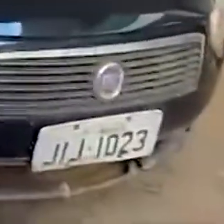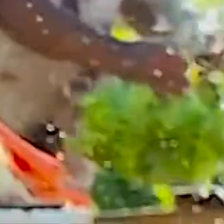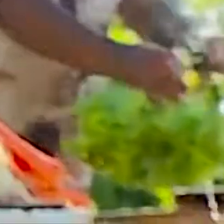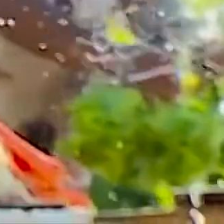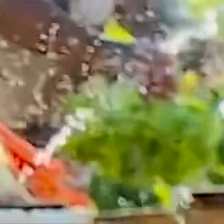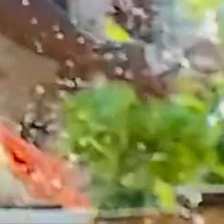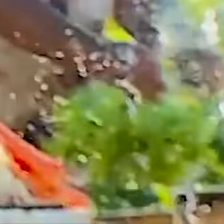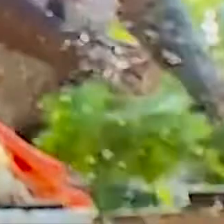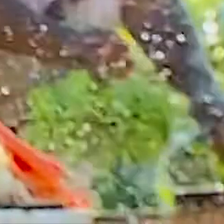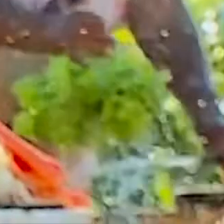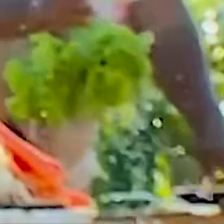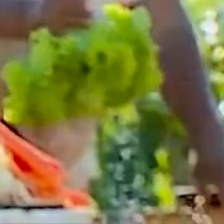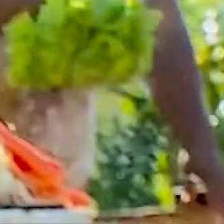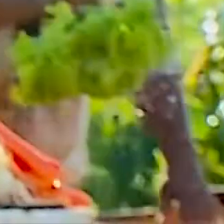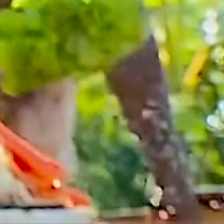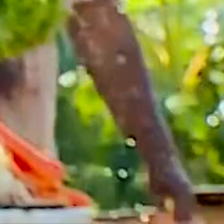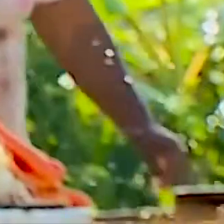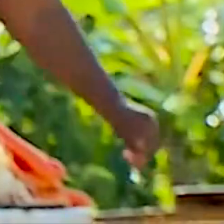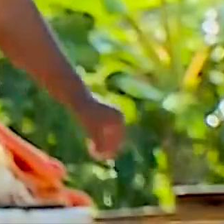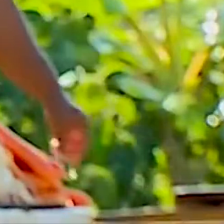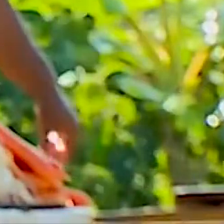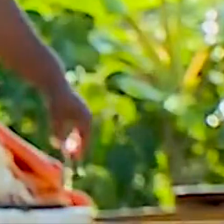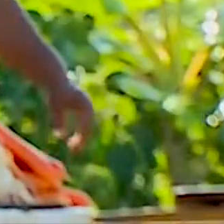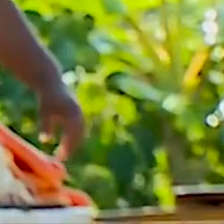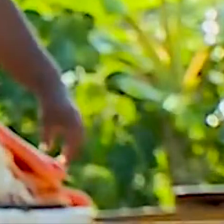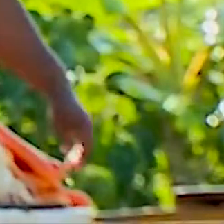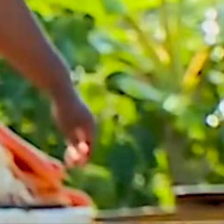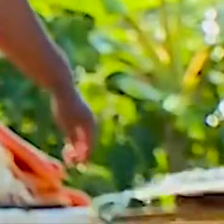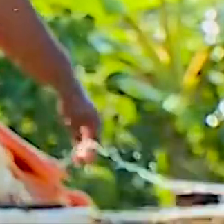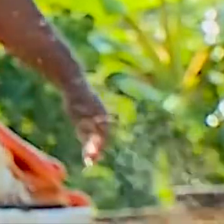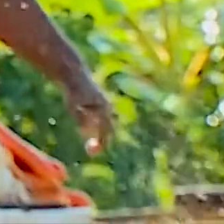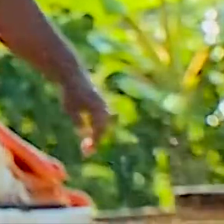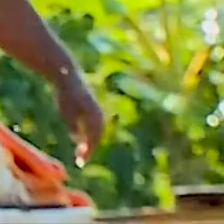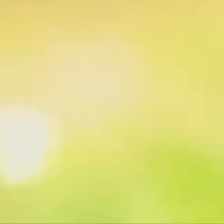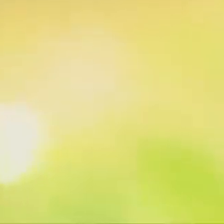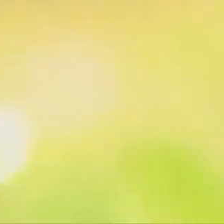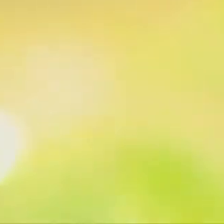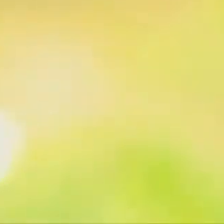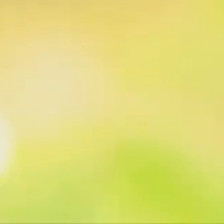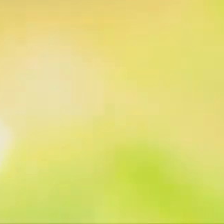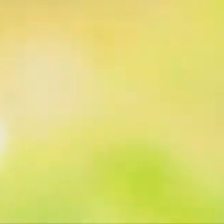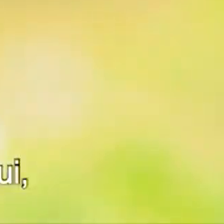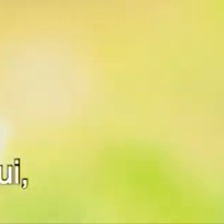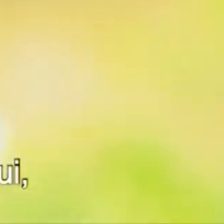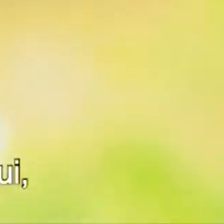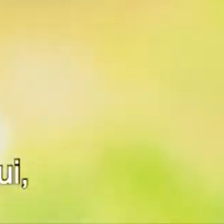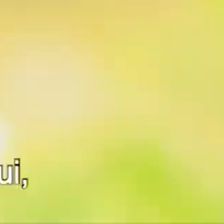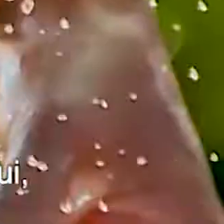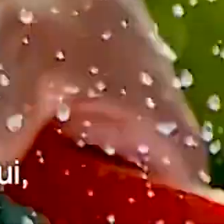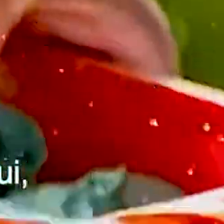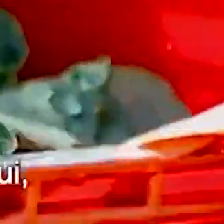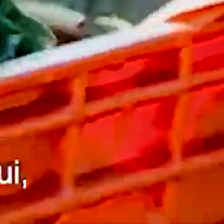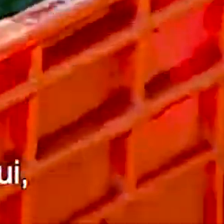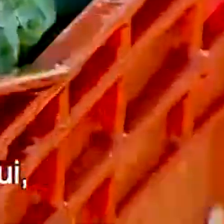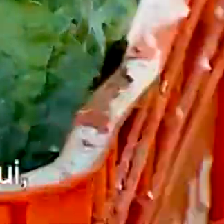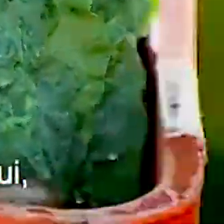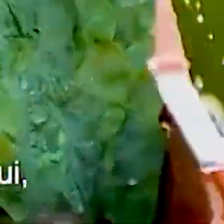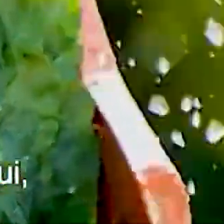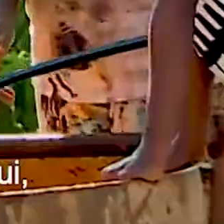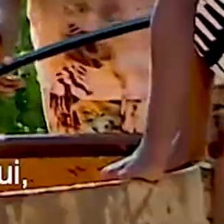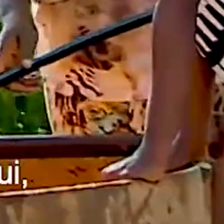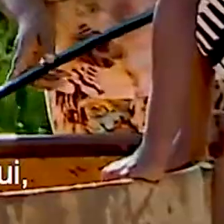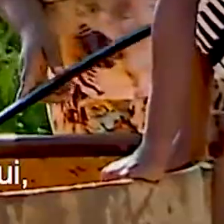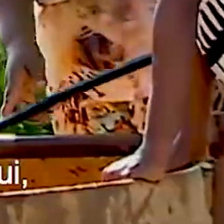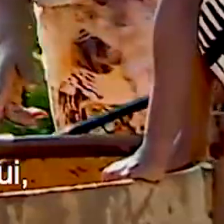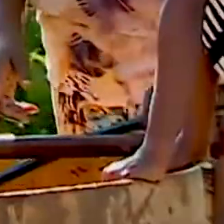O pessoal lá da cidade, entendeu, se tornou amigo do pessoal aqui do campo. É uma parceria. Cada vez que está ajudando a melhorar o